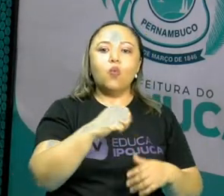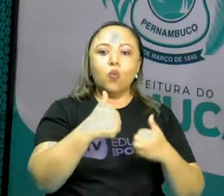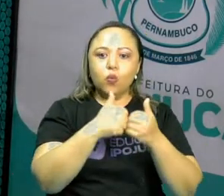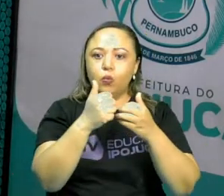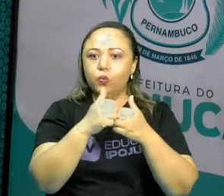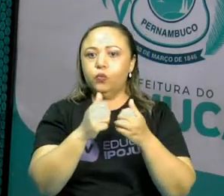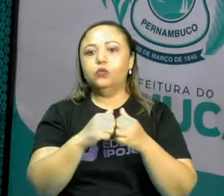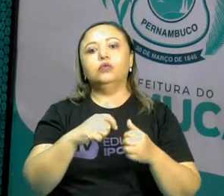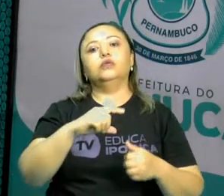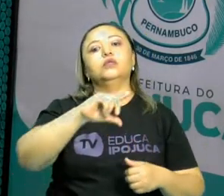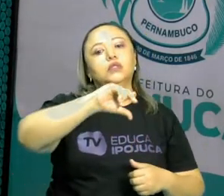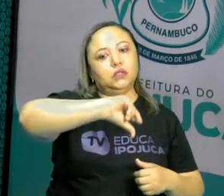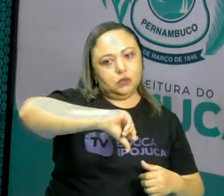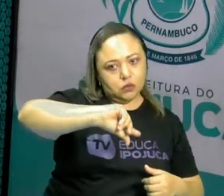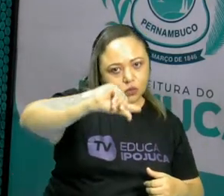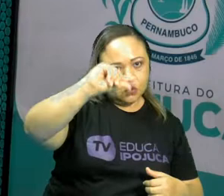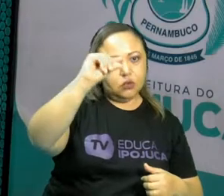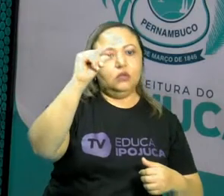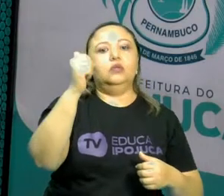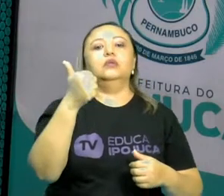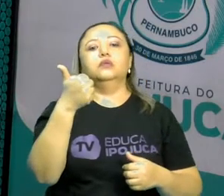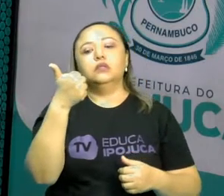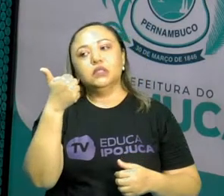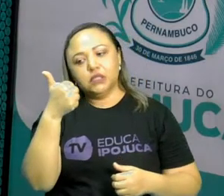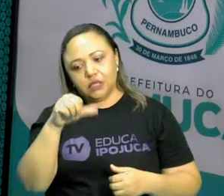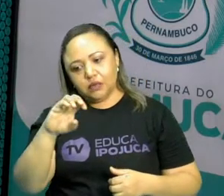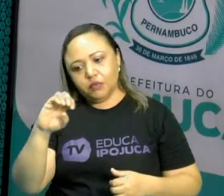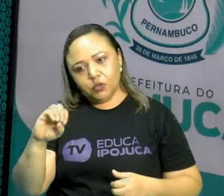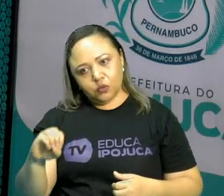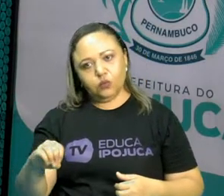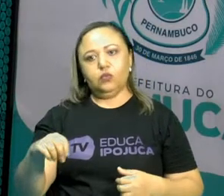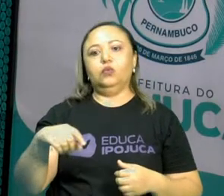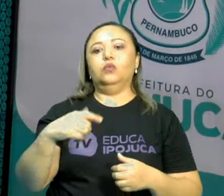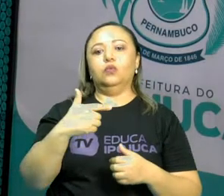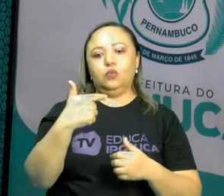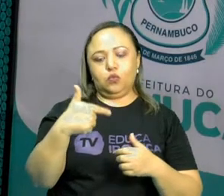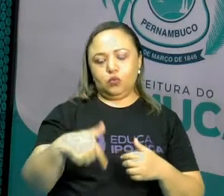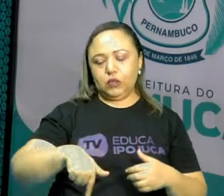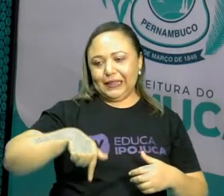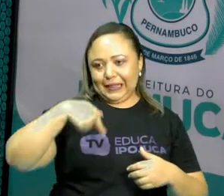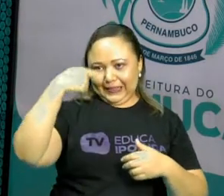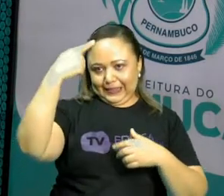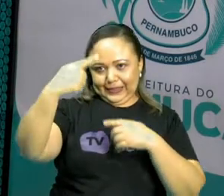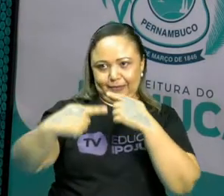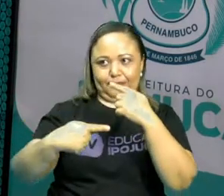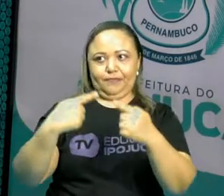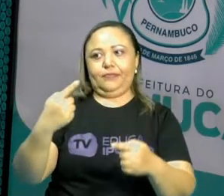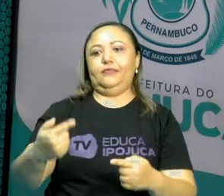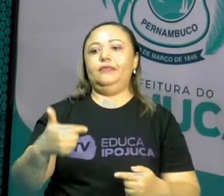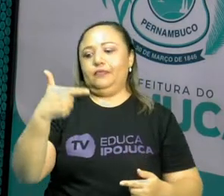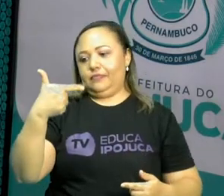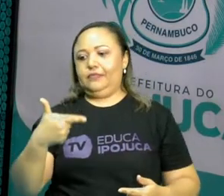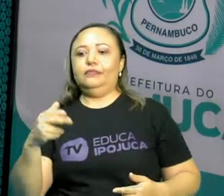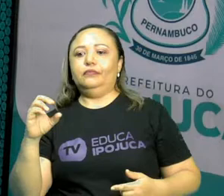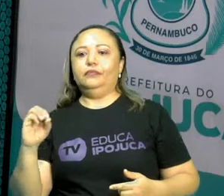Senhora do Ó vai sair 10 minutos depois. Ou seja, no minuto 20.